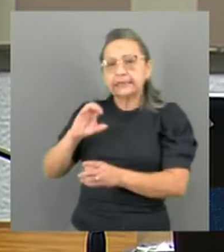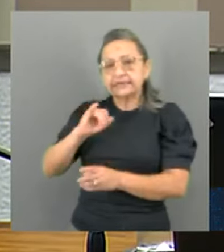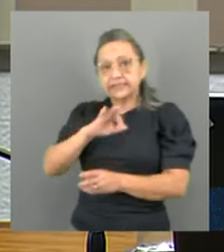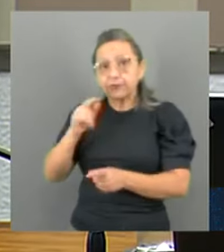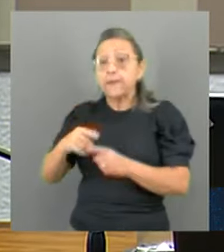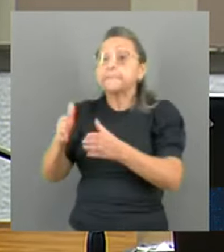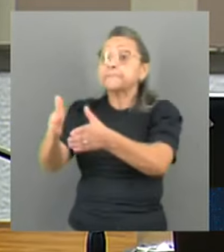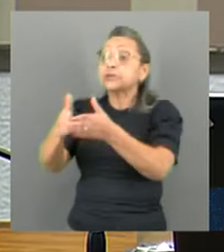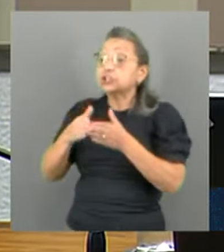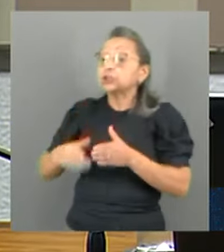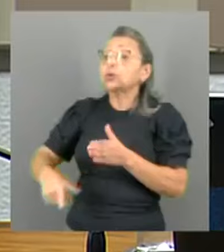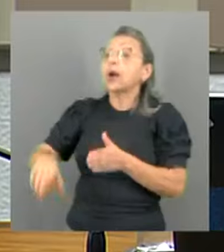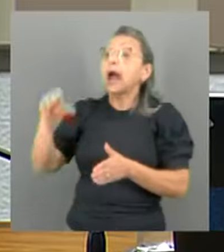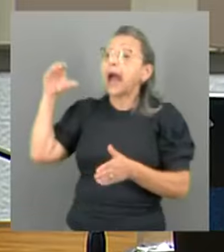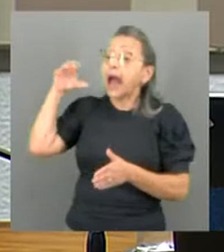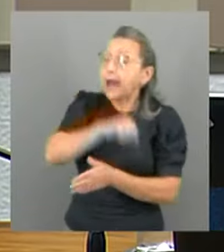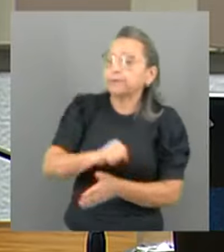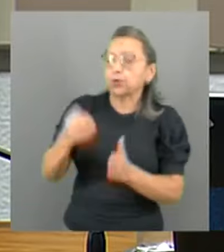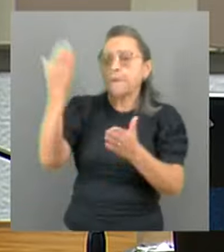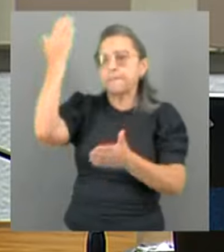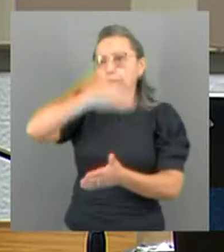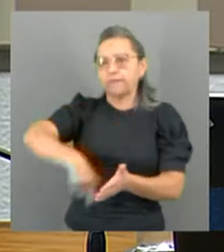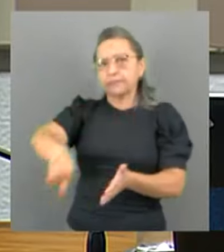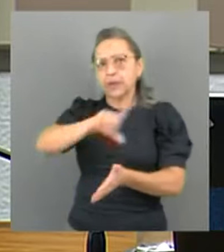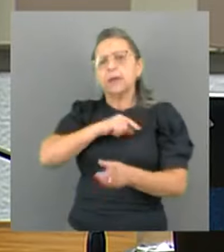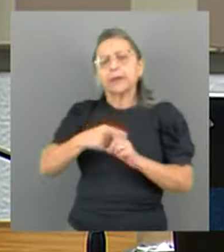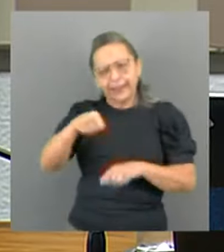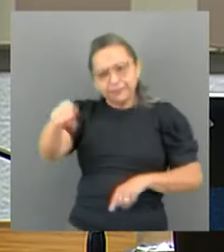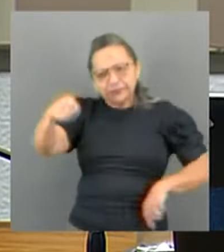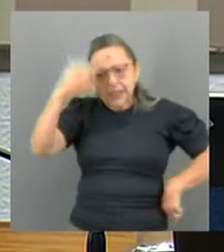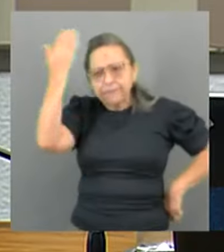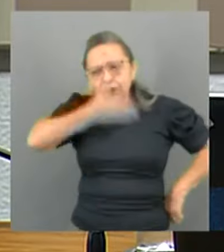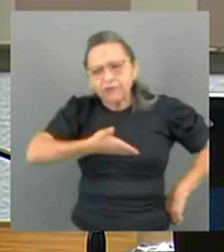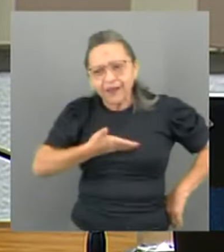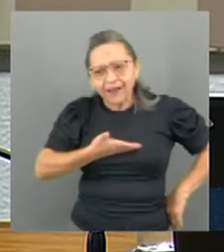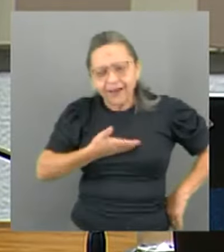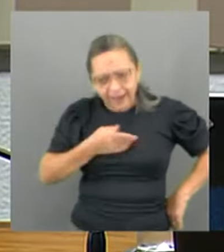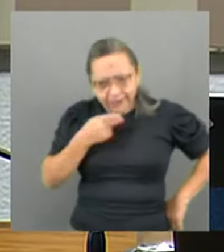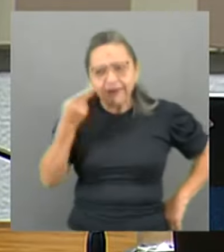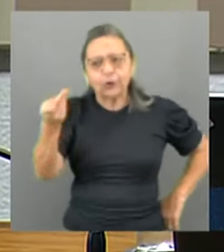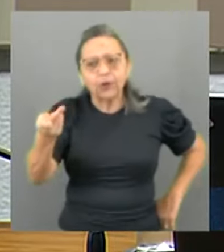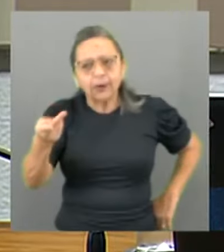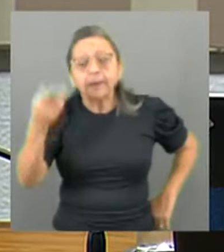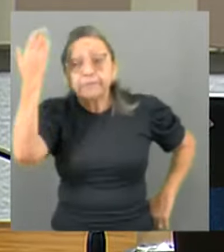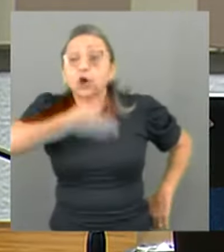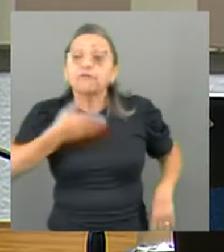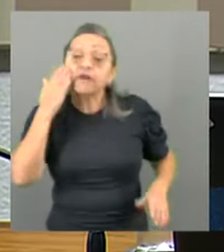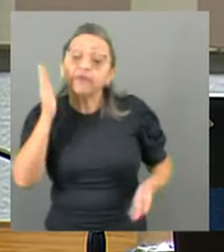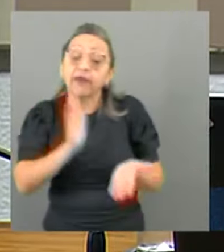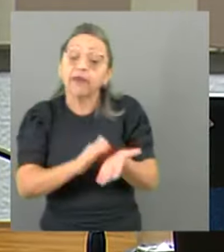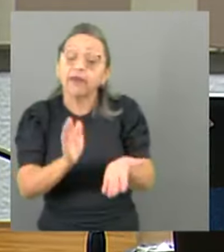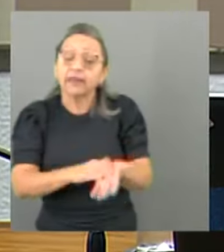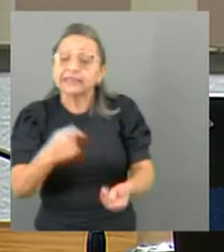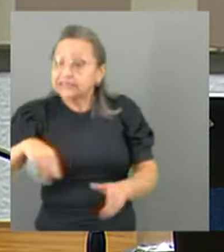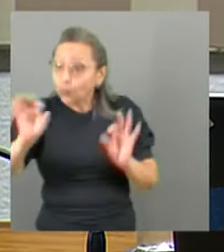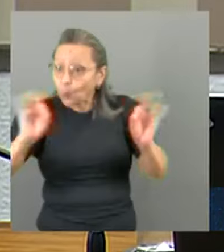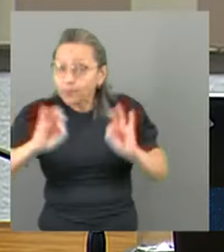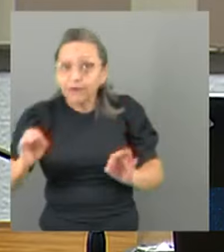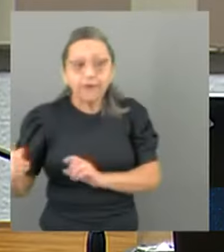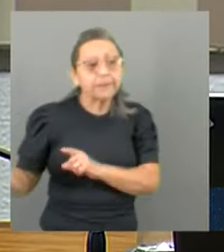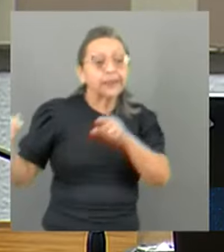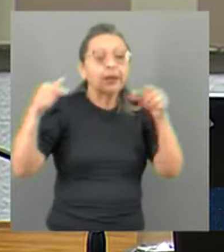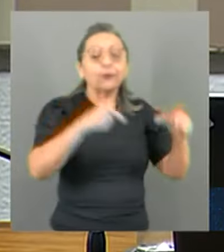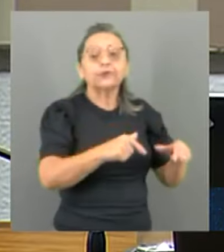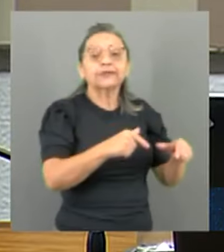antecipada de provas, tá? Porque ele precisa provar o que ele está dizendo. Se não provar, nós vamos ingressar com uma ação pedindo uma